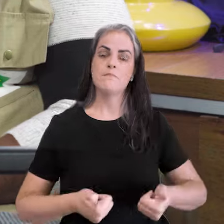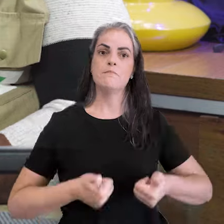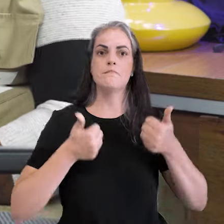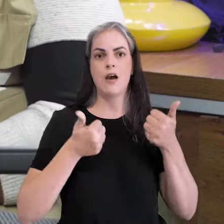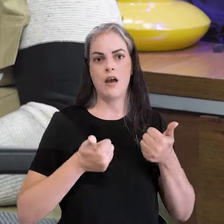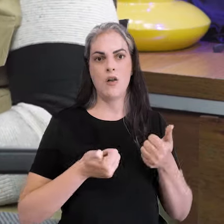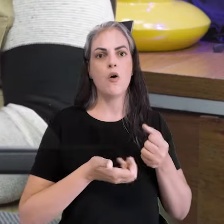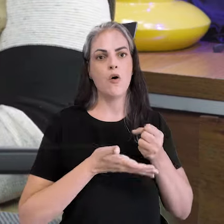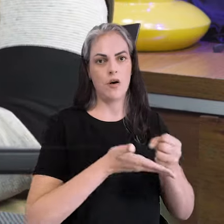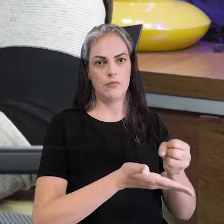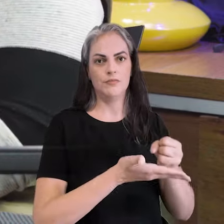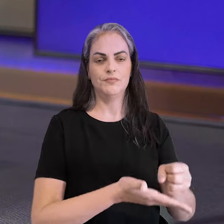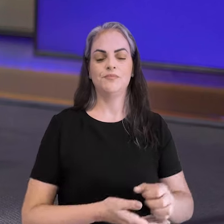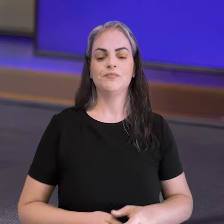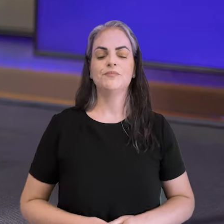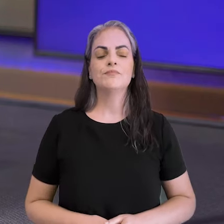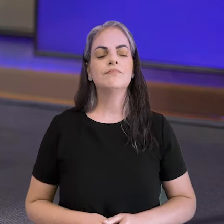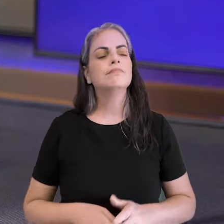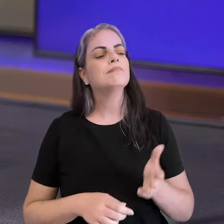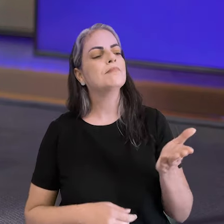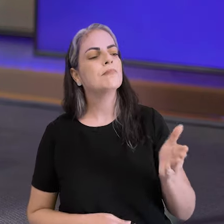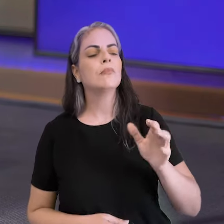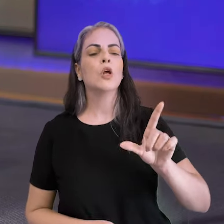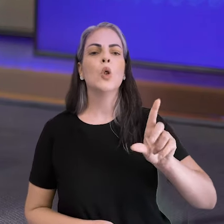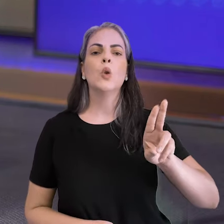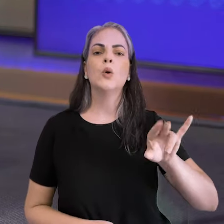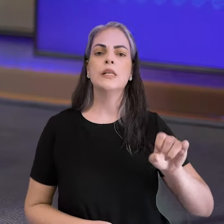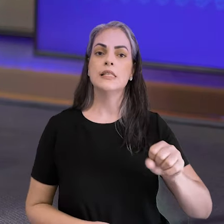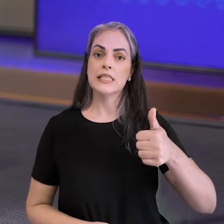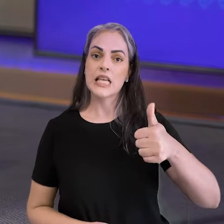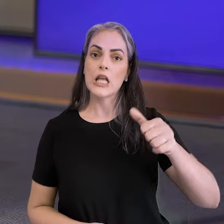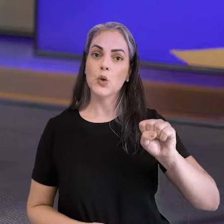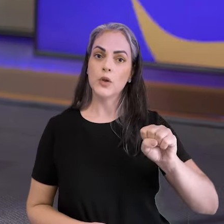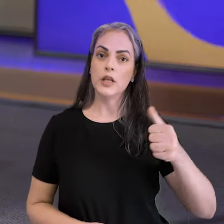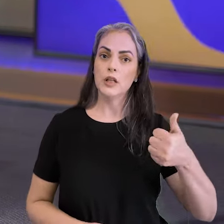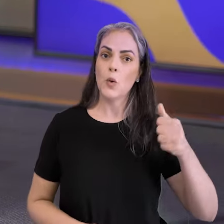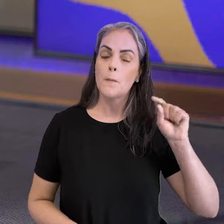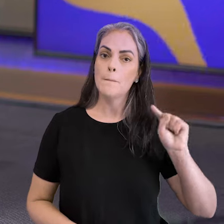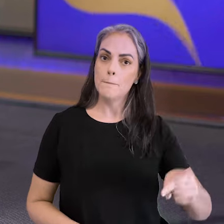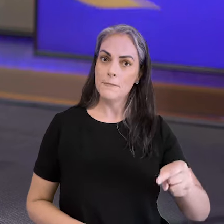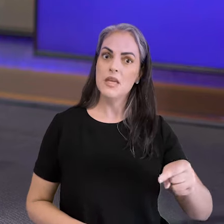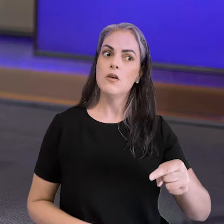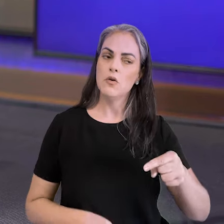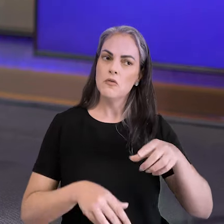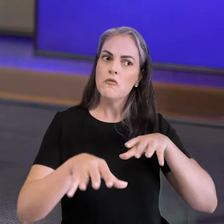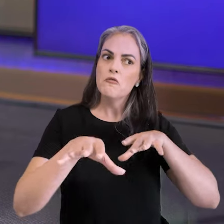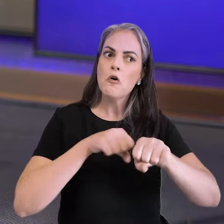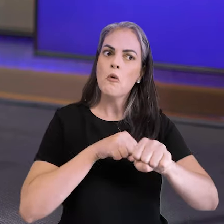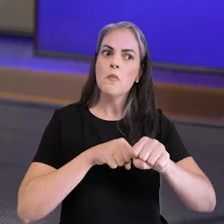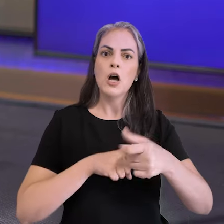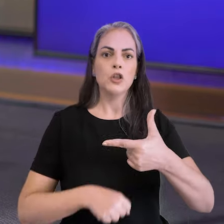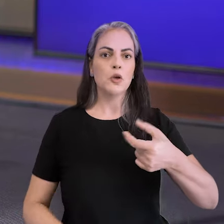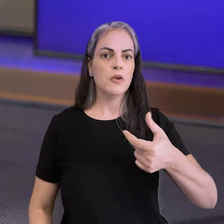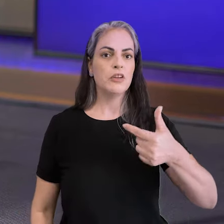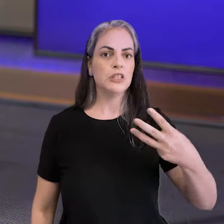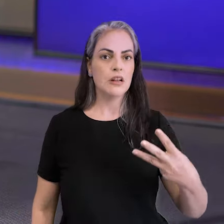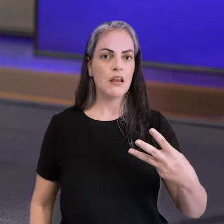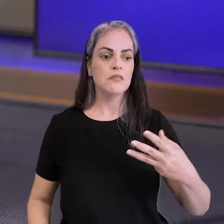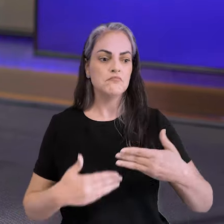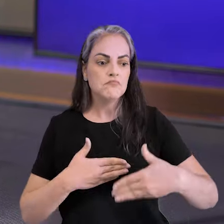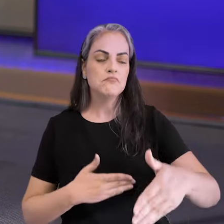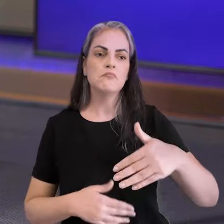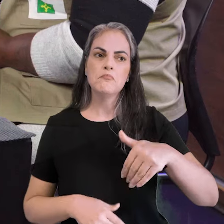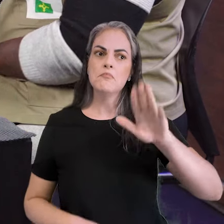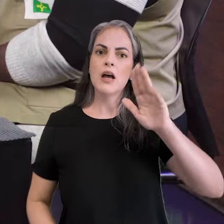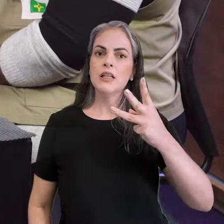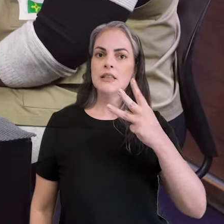melhor para a população. E Luiz, foram 181 mil agentes formados em 2023 e a expectativa é de que mais de